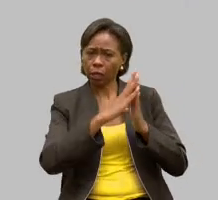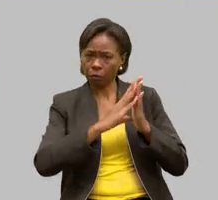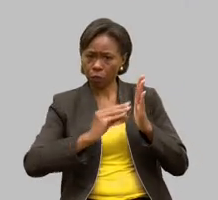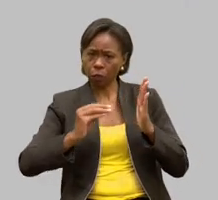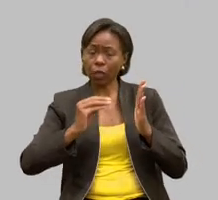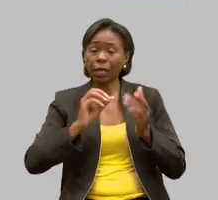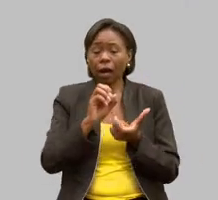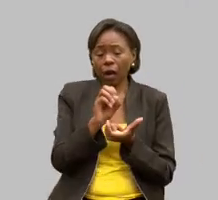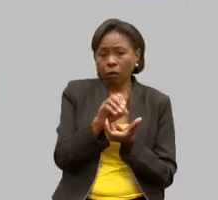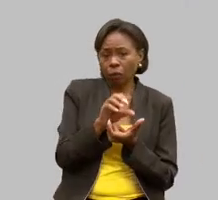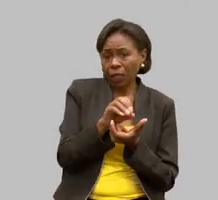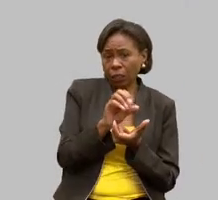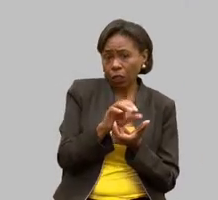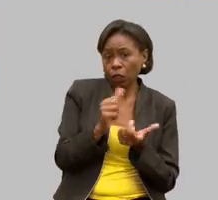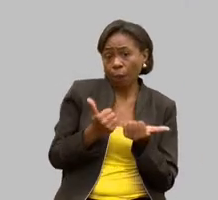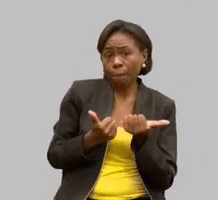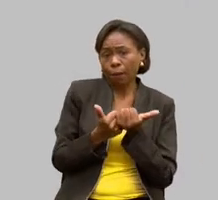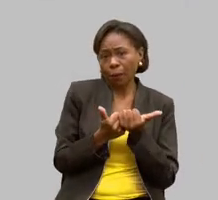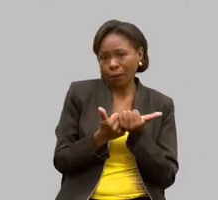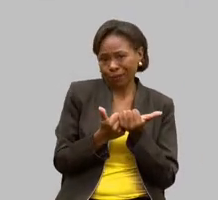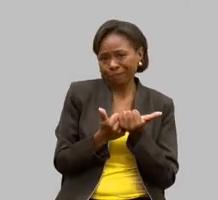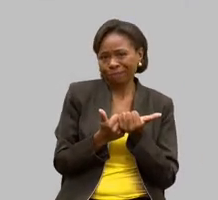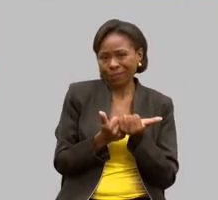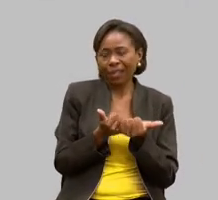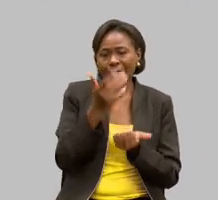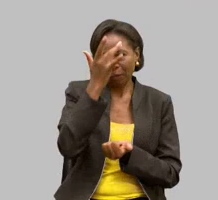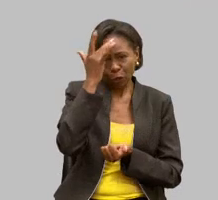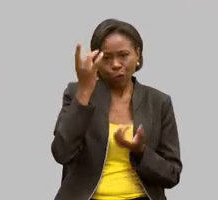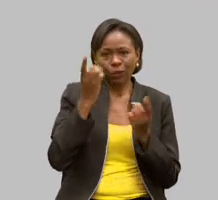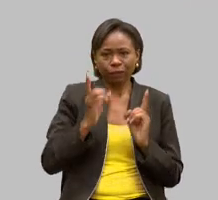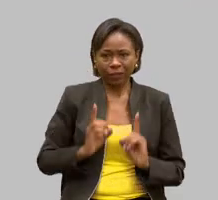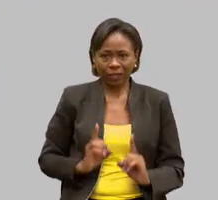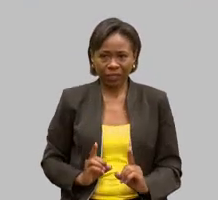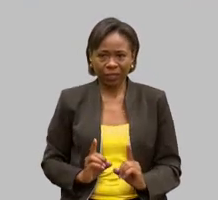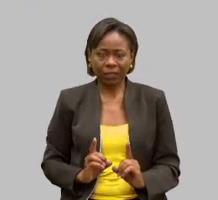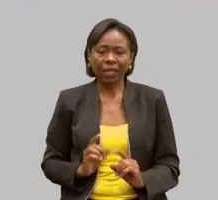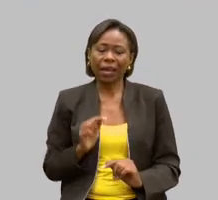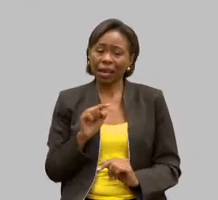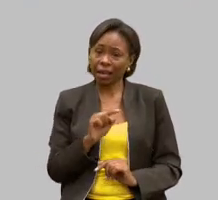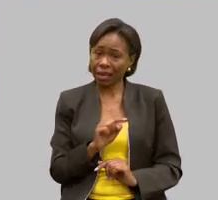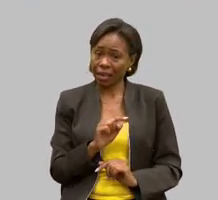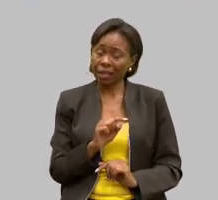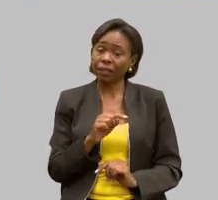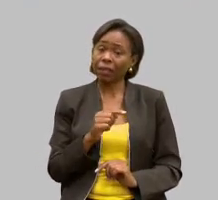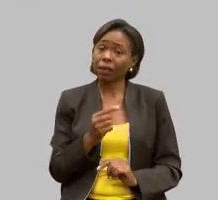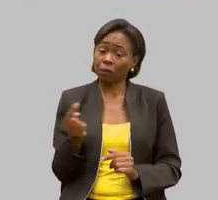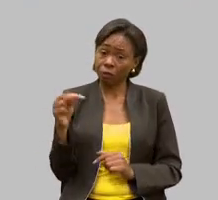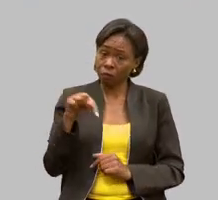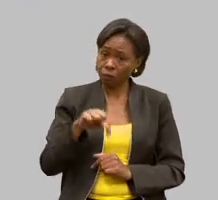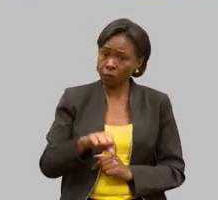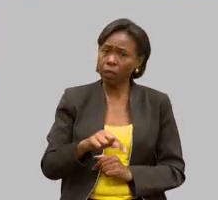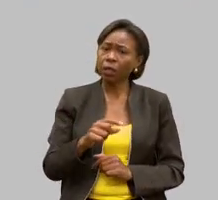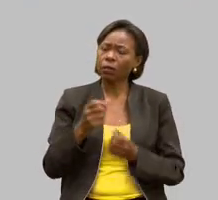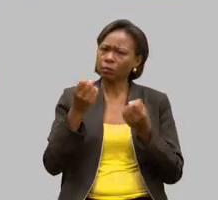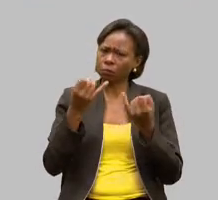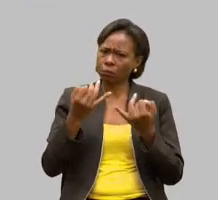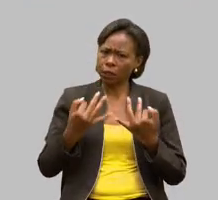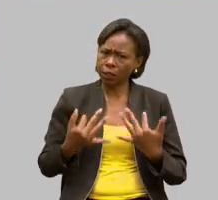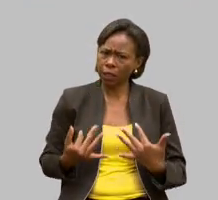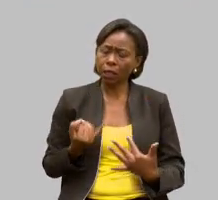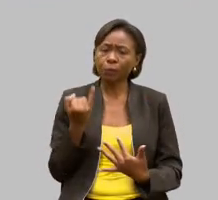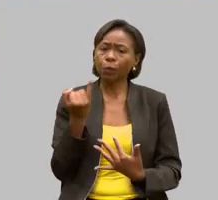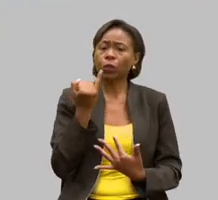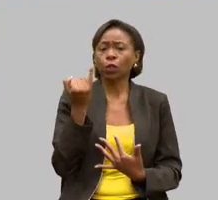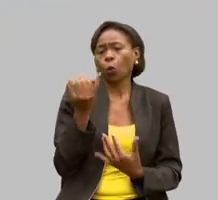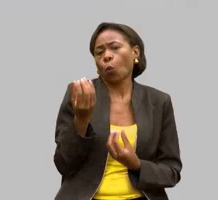pessoa com deficiência. A Natália aceitou o nosso convite e veio também falar conosco da importância de nós termos o voluntário